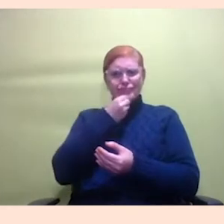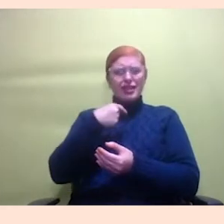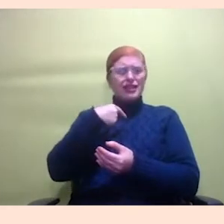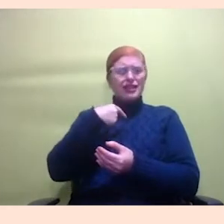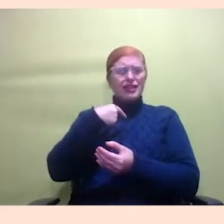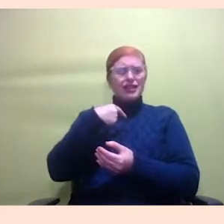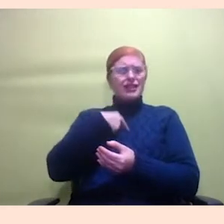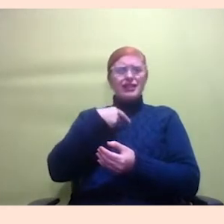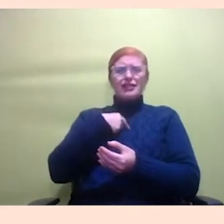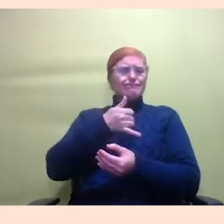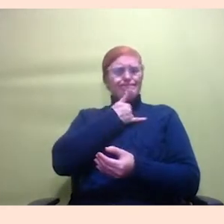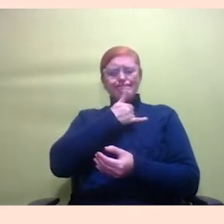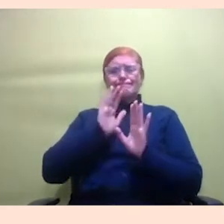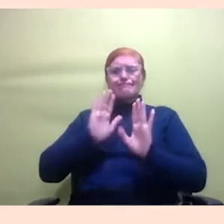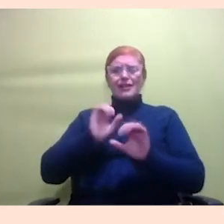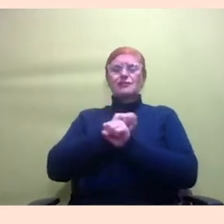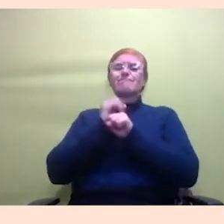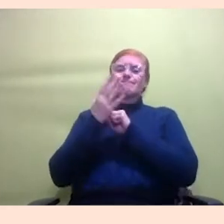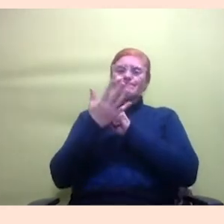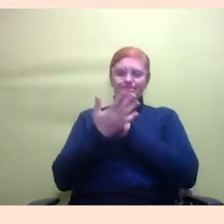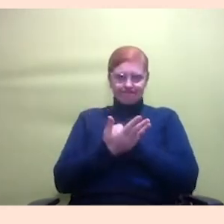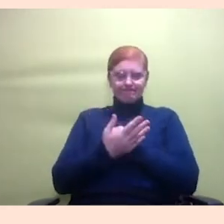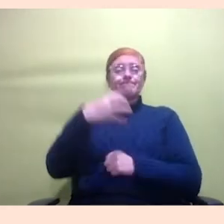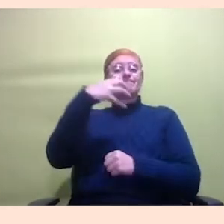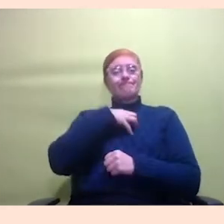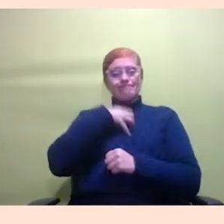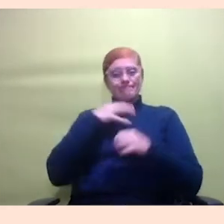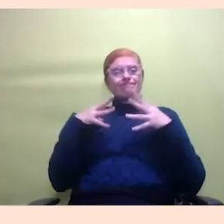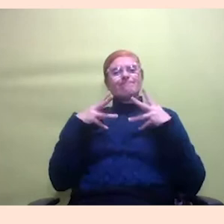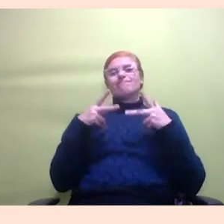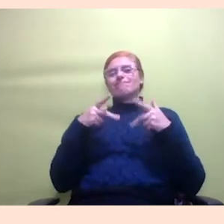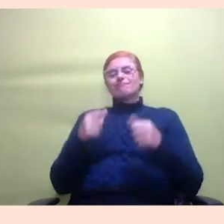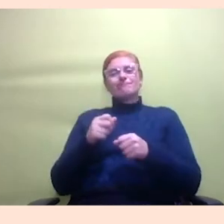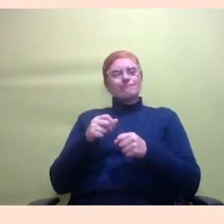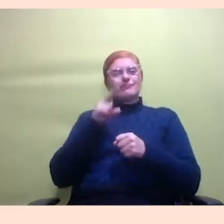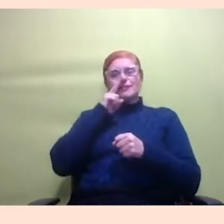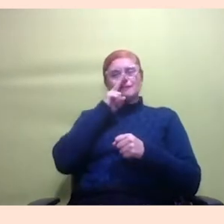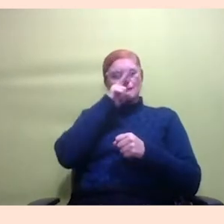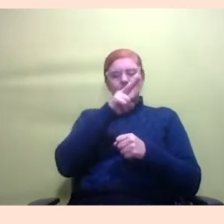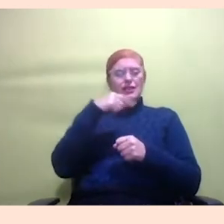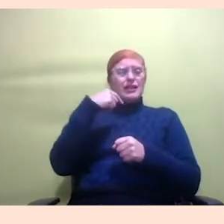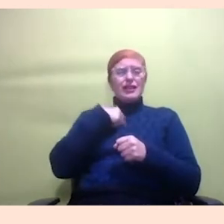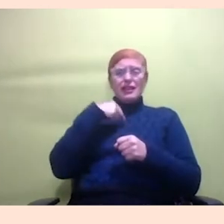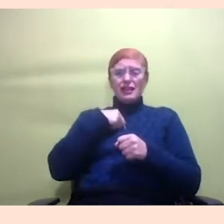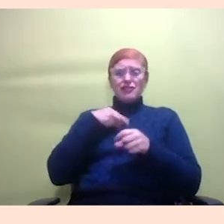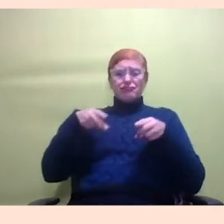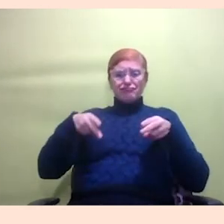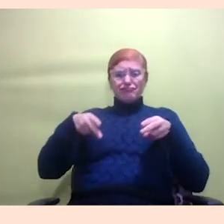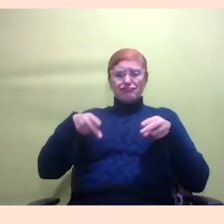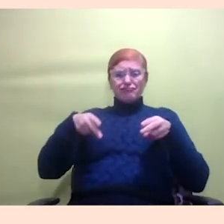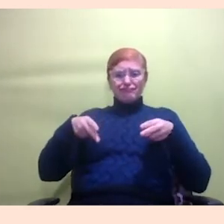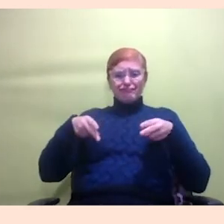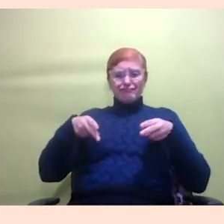a pandemia faz com que você sinta tudo muito mais intenso eu deitei na cama e eu passei a tarde sem conseguir me mexer